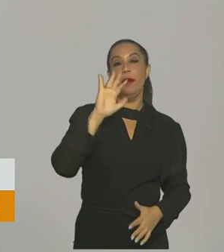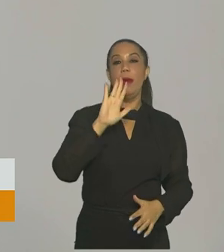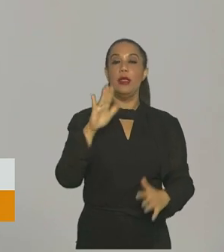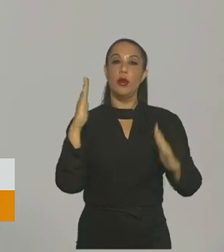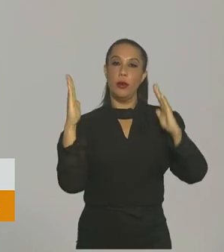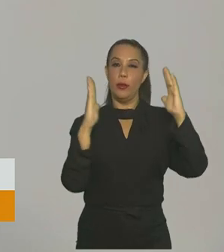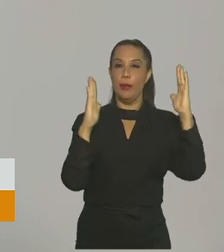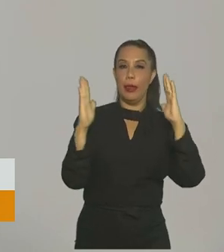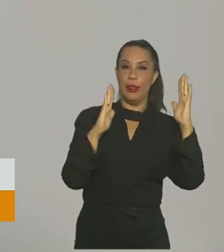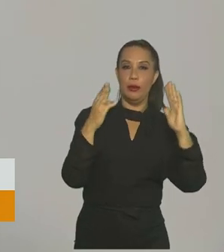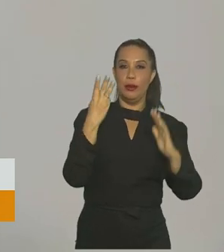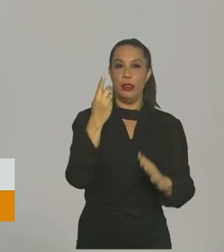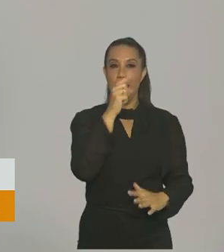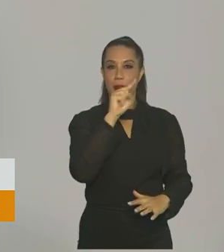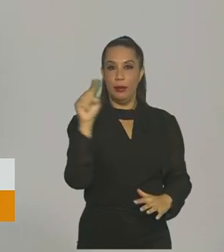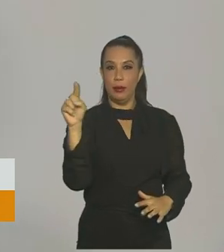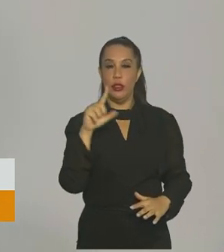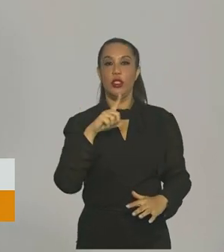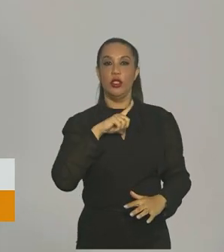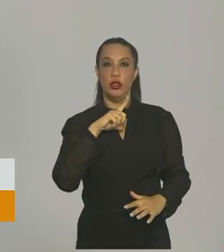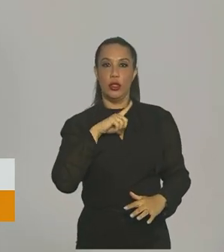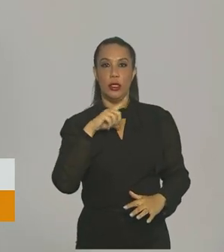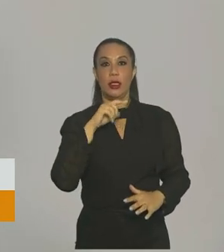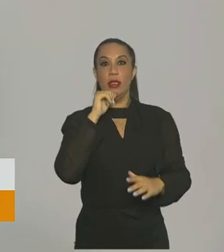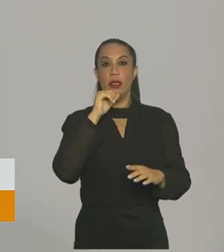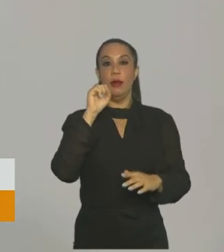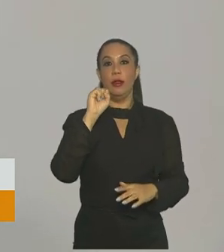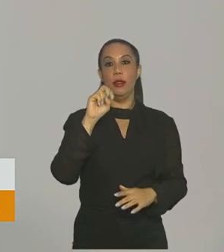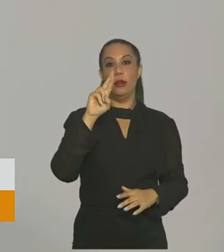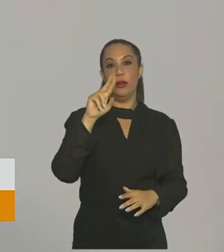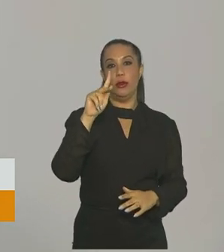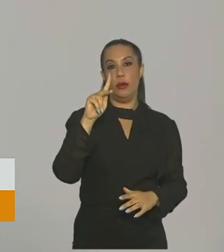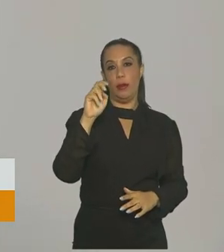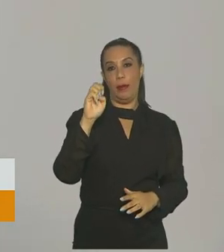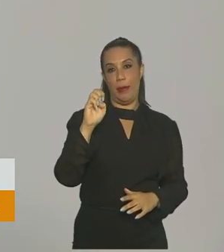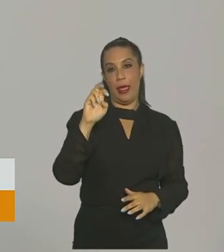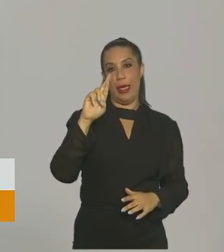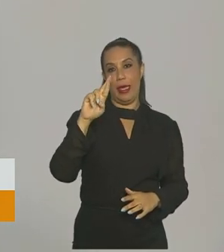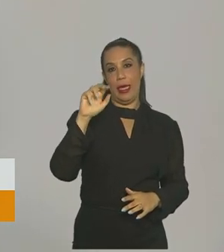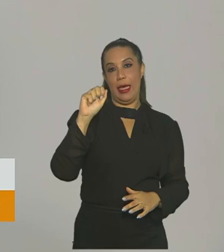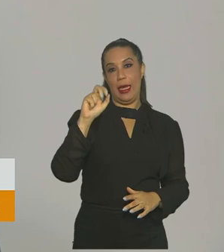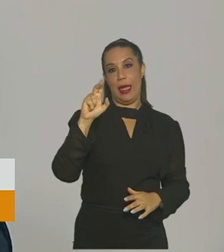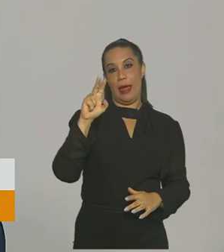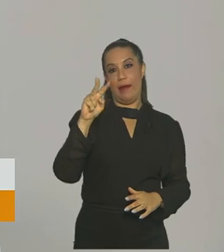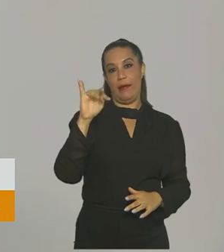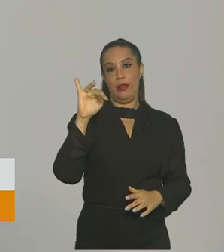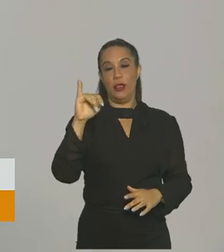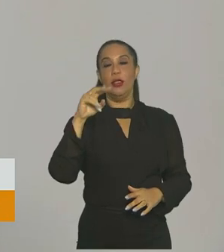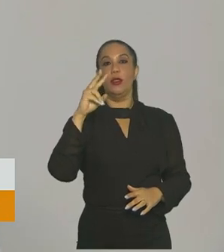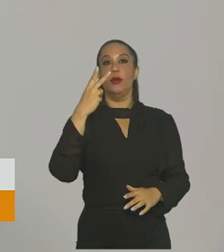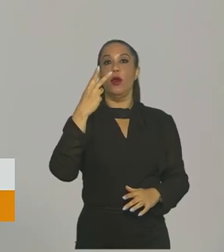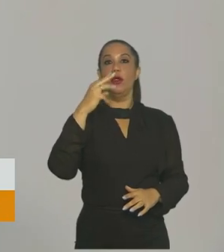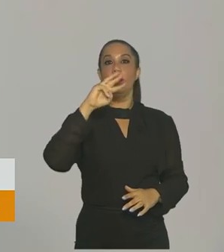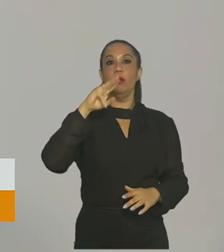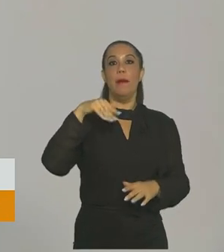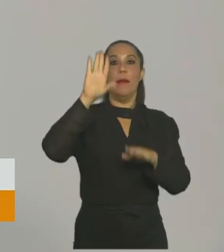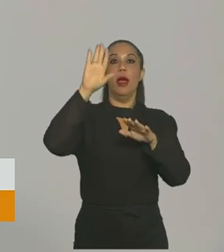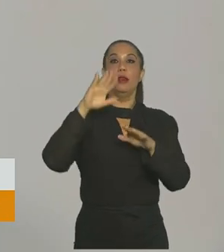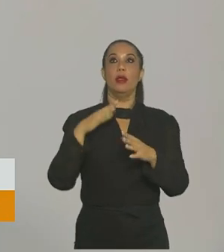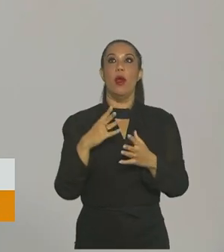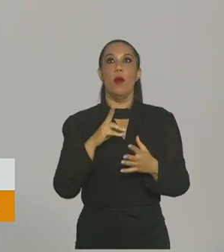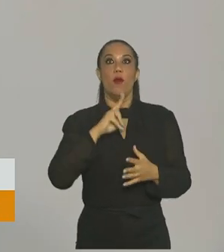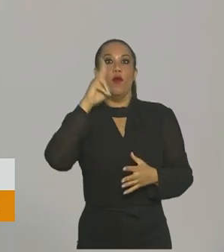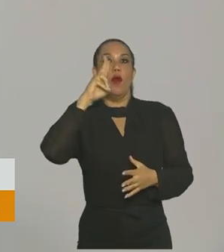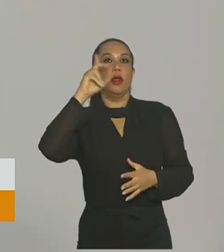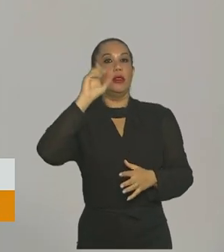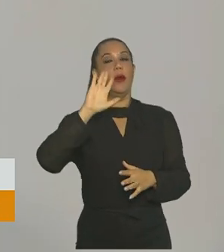só nesse período agora de três semanas, nós já temos um superávit de 2 bilhões. Então, é um superávit não tão volumoso, vamos